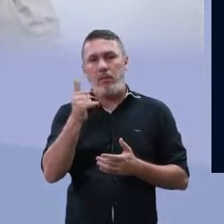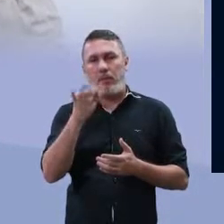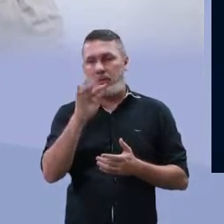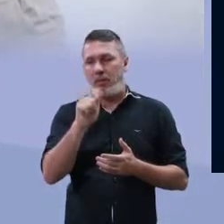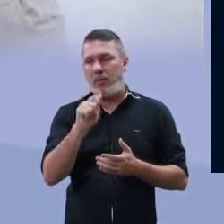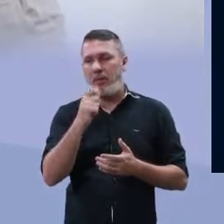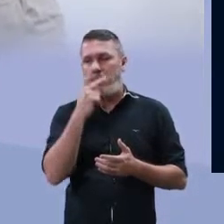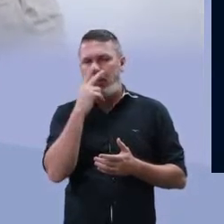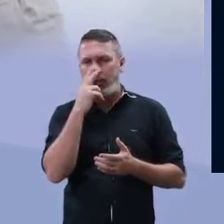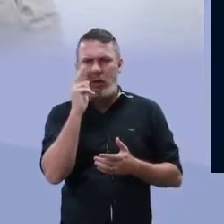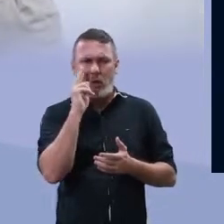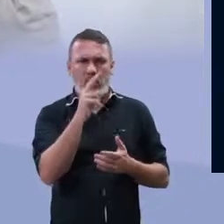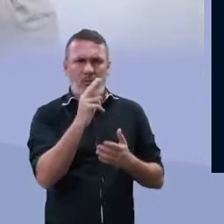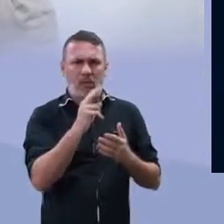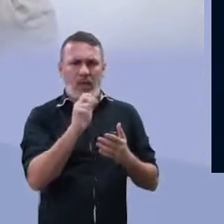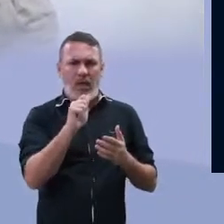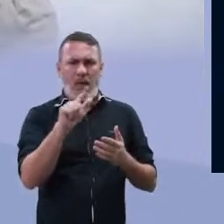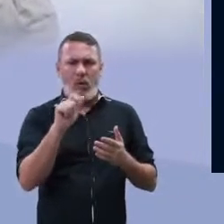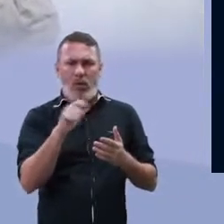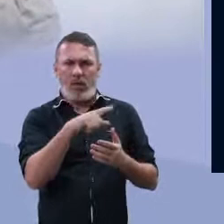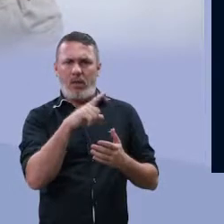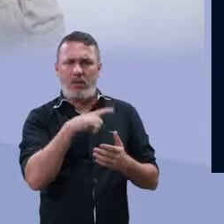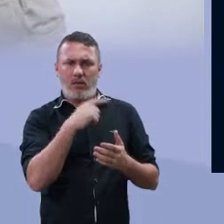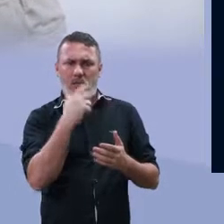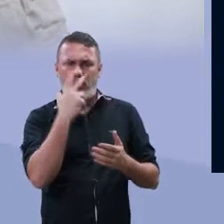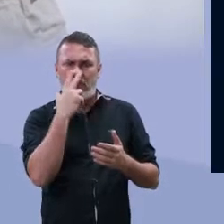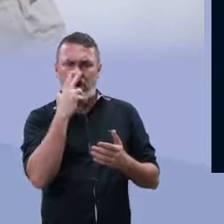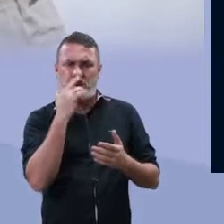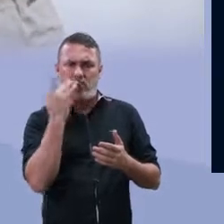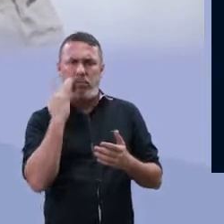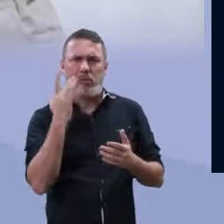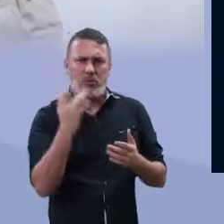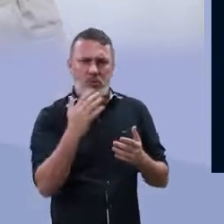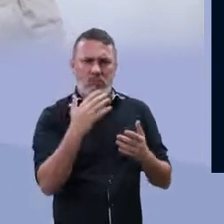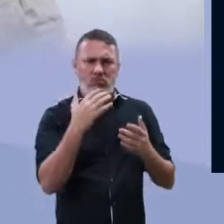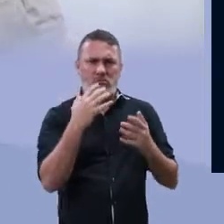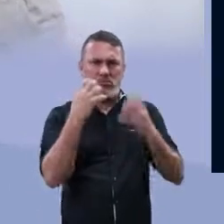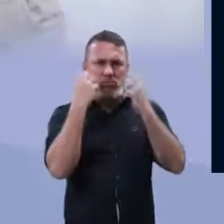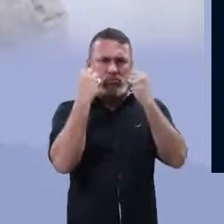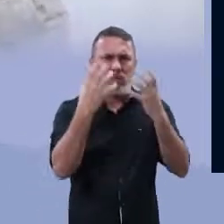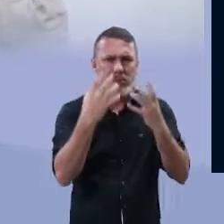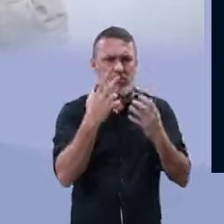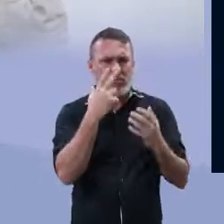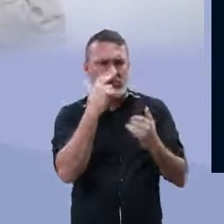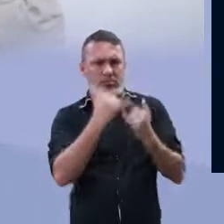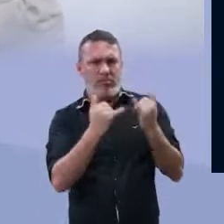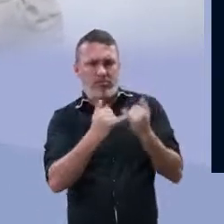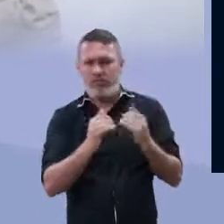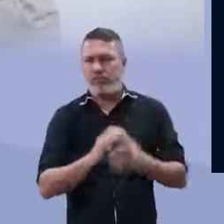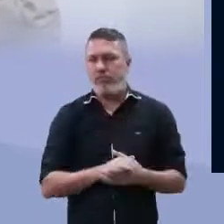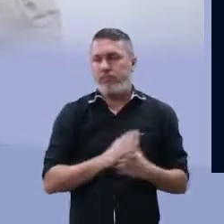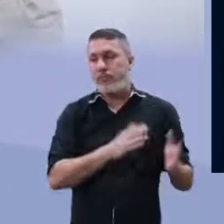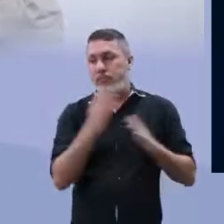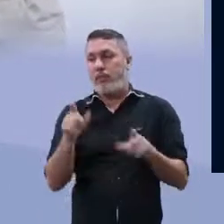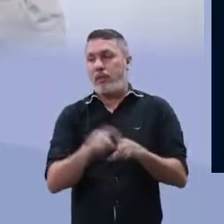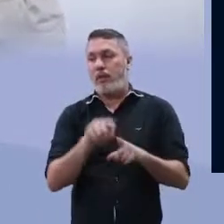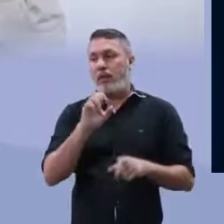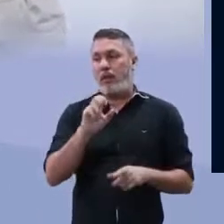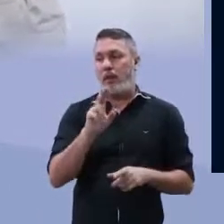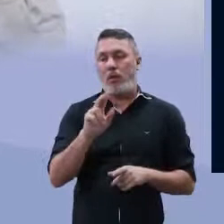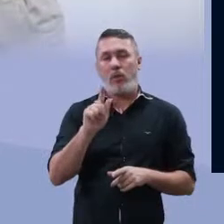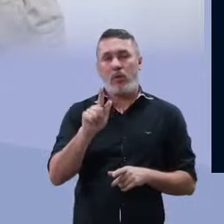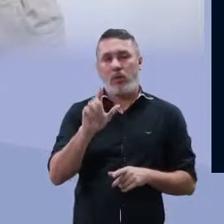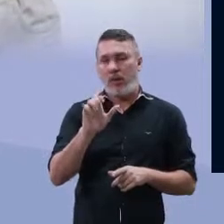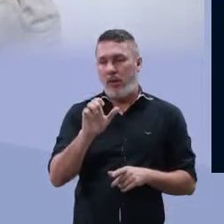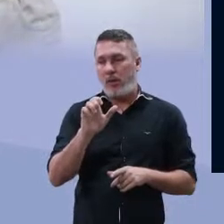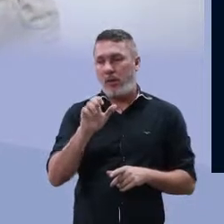chamadas de algas douradas. Então, elas vão apresentar, além da celulose, algumas vão ter sílica na sua parede